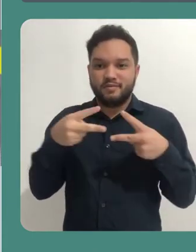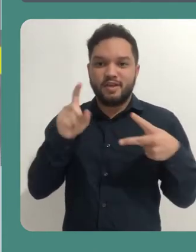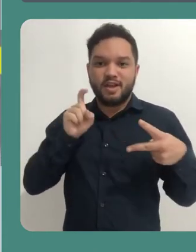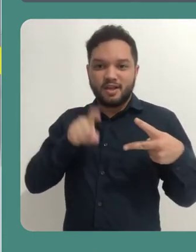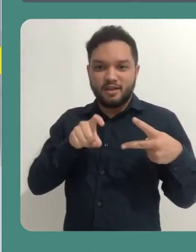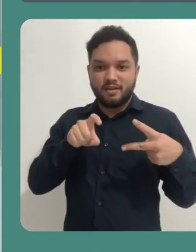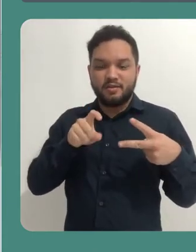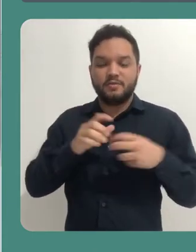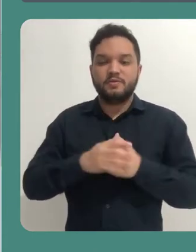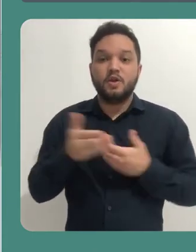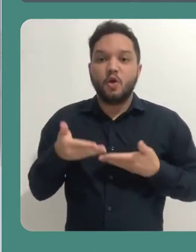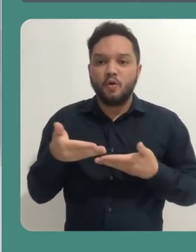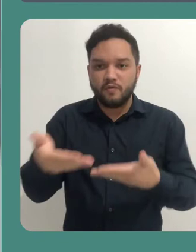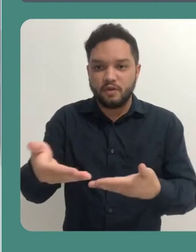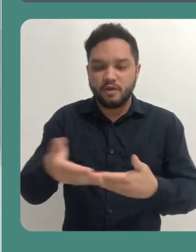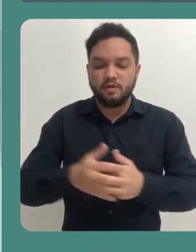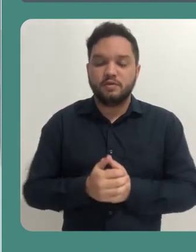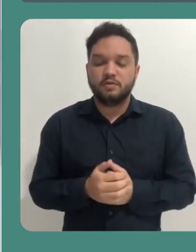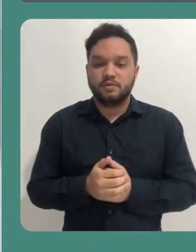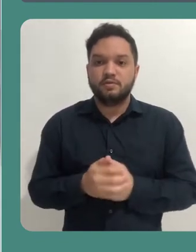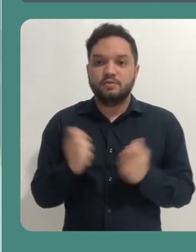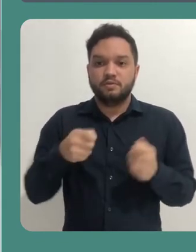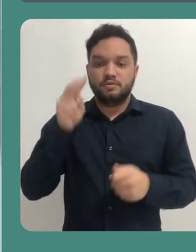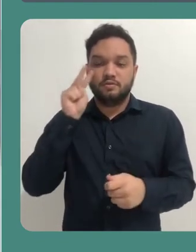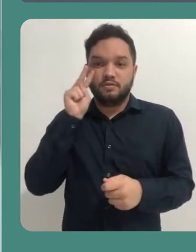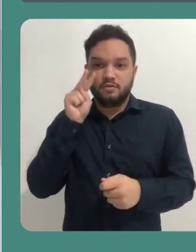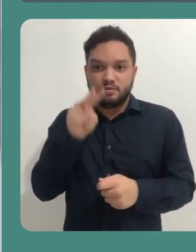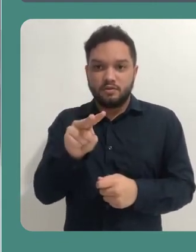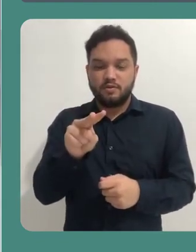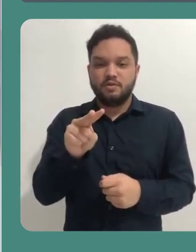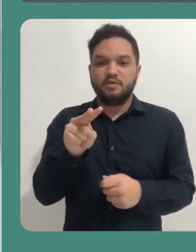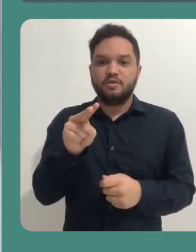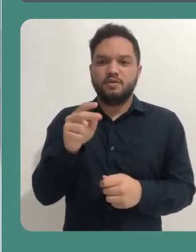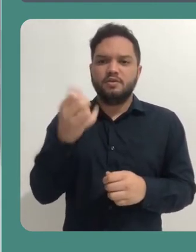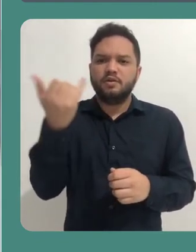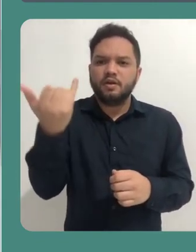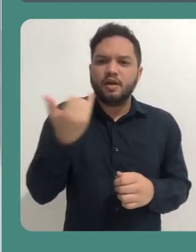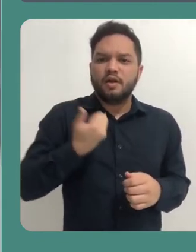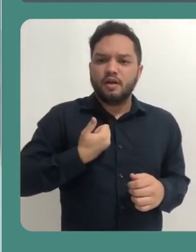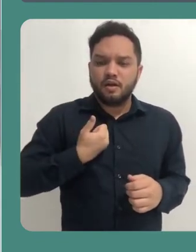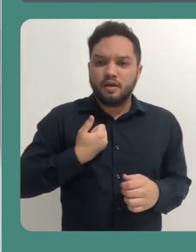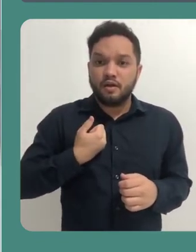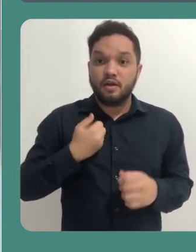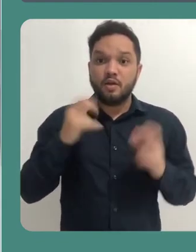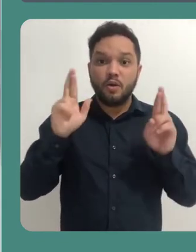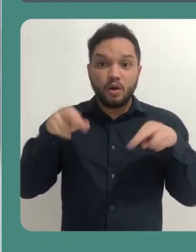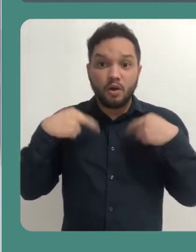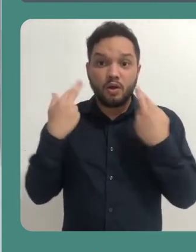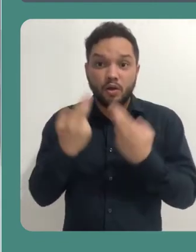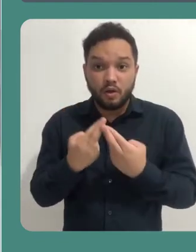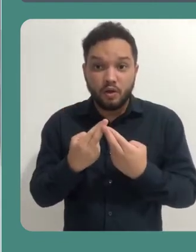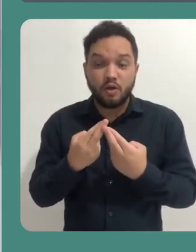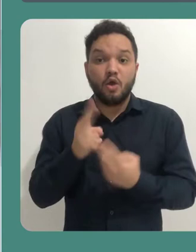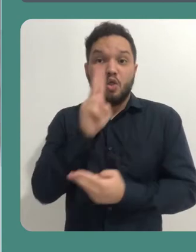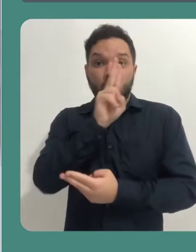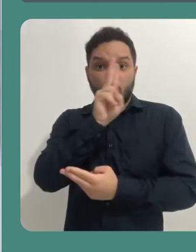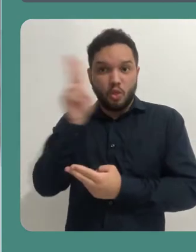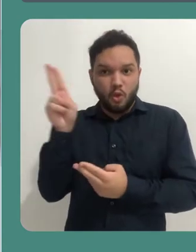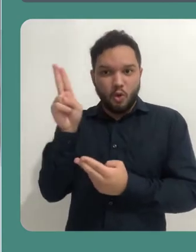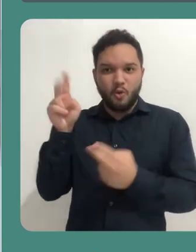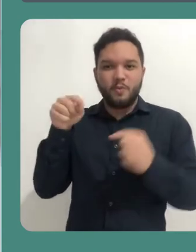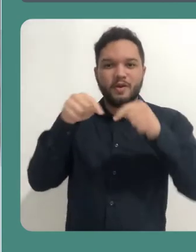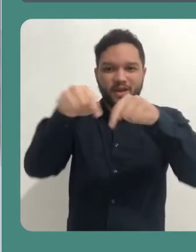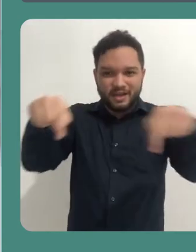convite. Ele vai ver aqui uma mensagem com o nome da sala de reunião